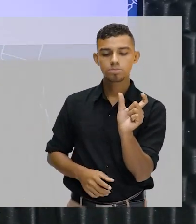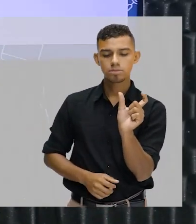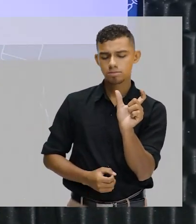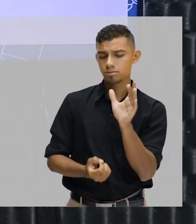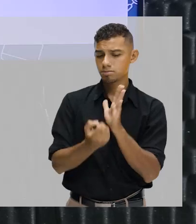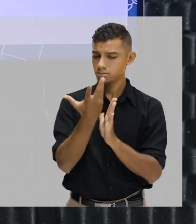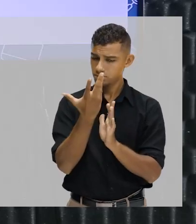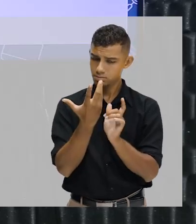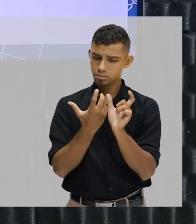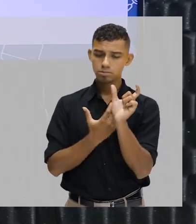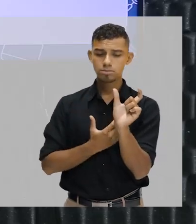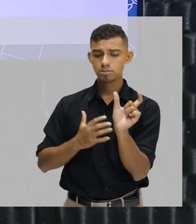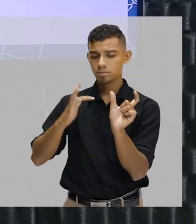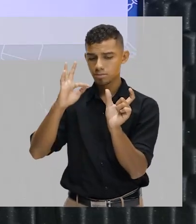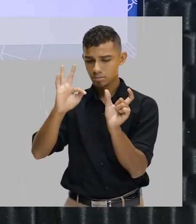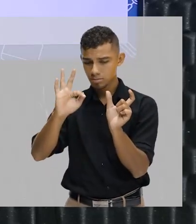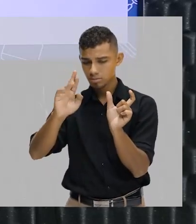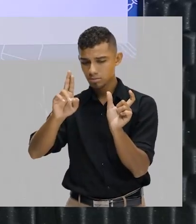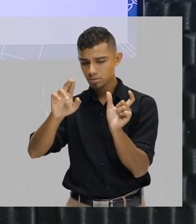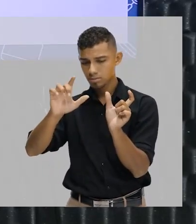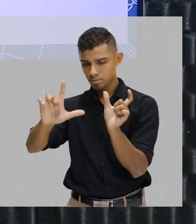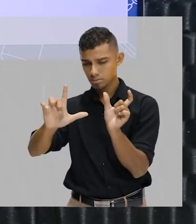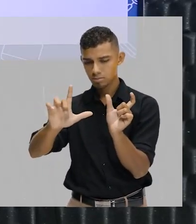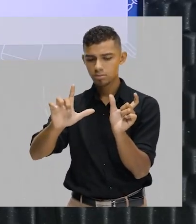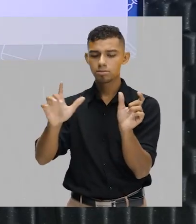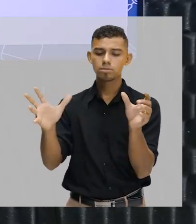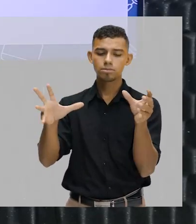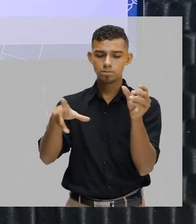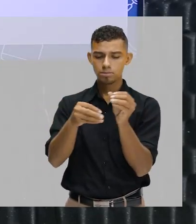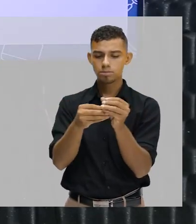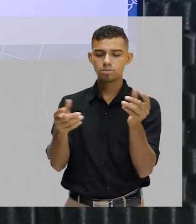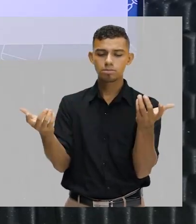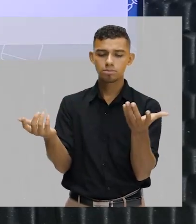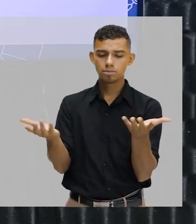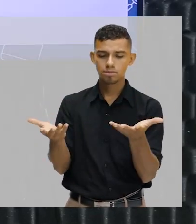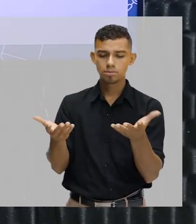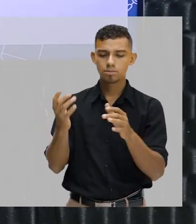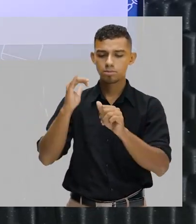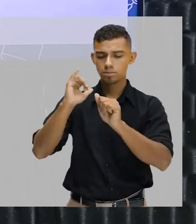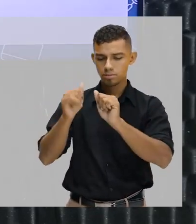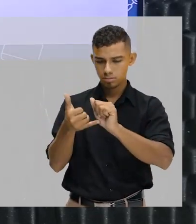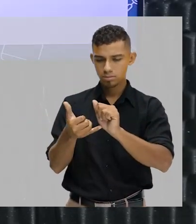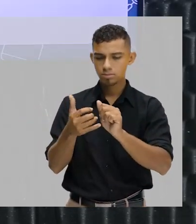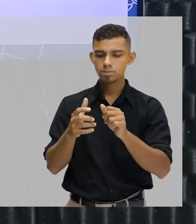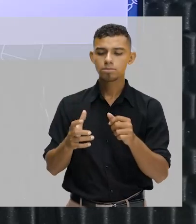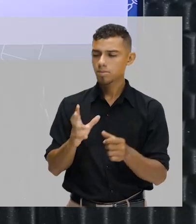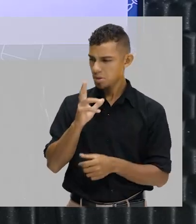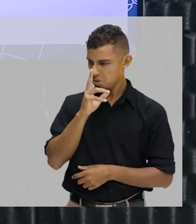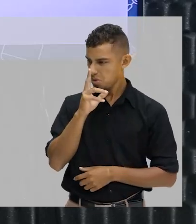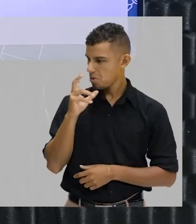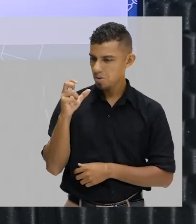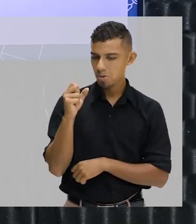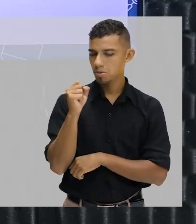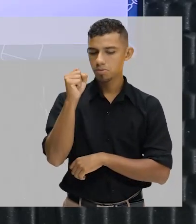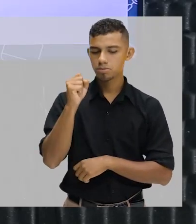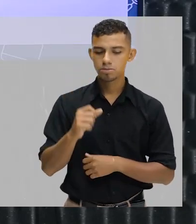crio powerful, aí eu estou criando um adjetivo. Poderoso, cheio de poder.